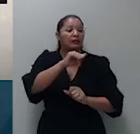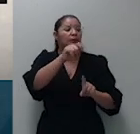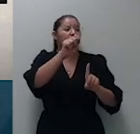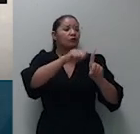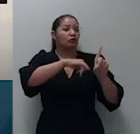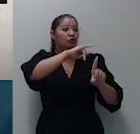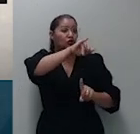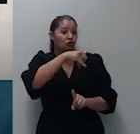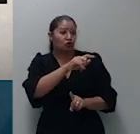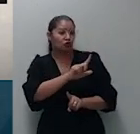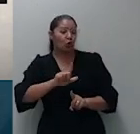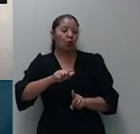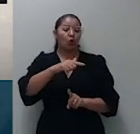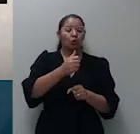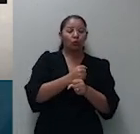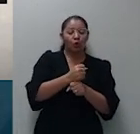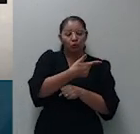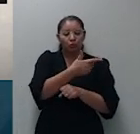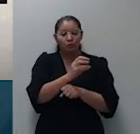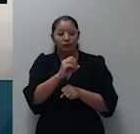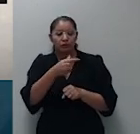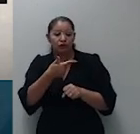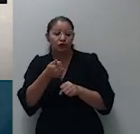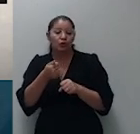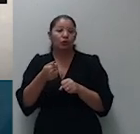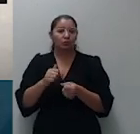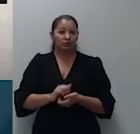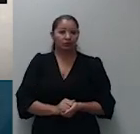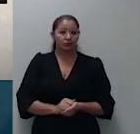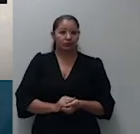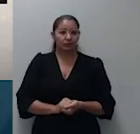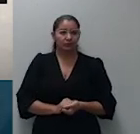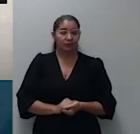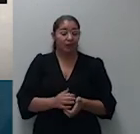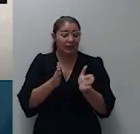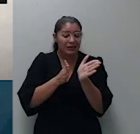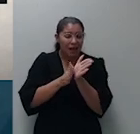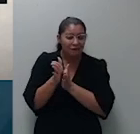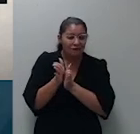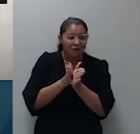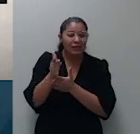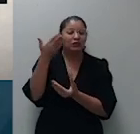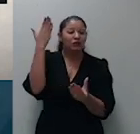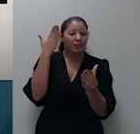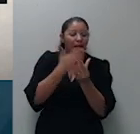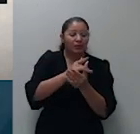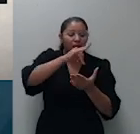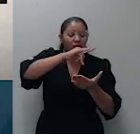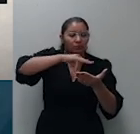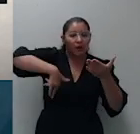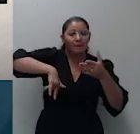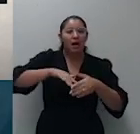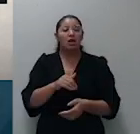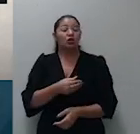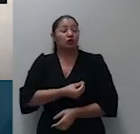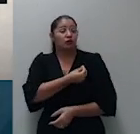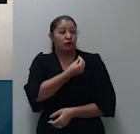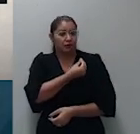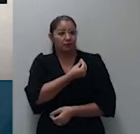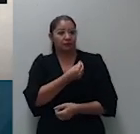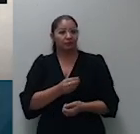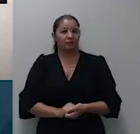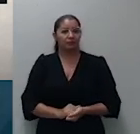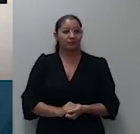quarta turma do STJ estabeleceu que na fase de execução do contrato de seguro de vida em grupo compete a